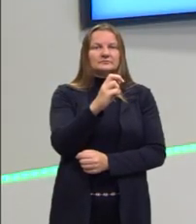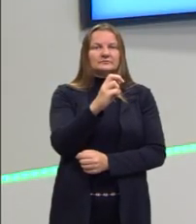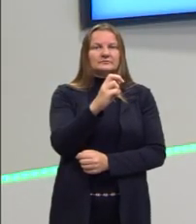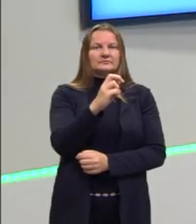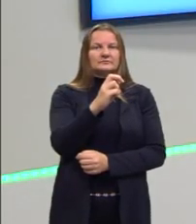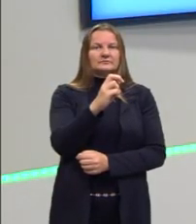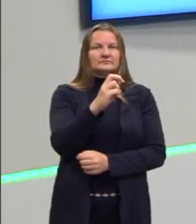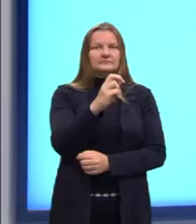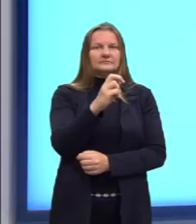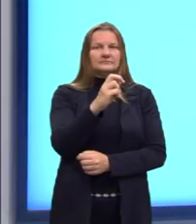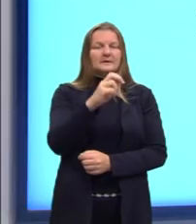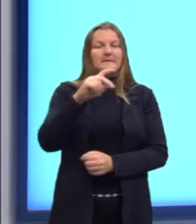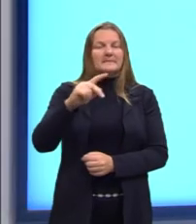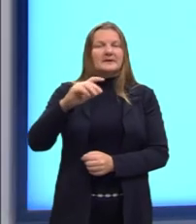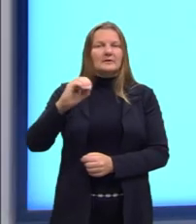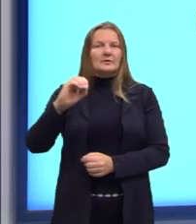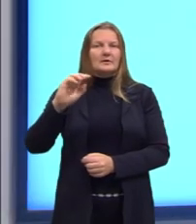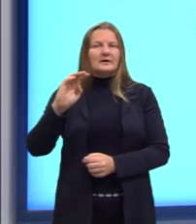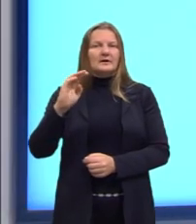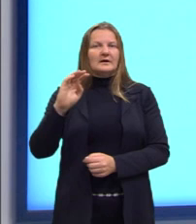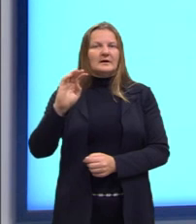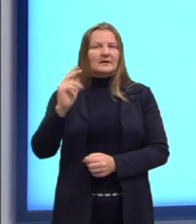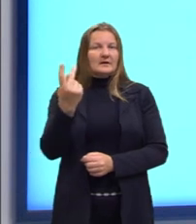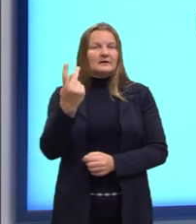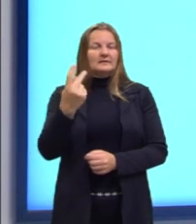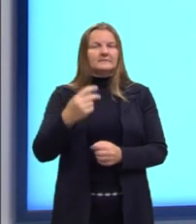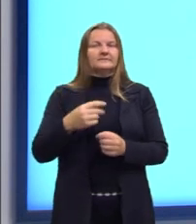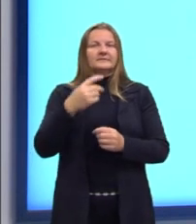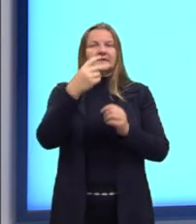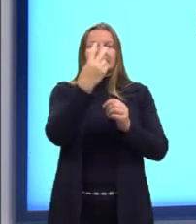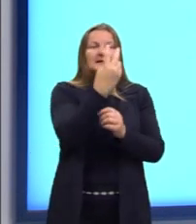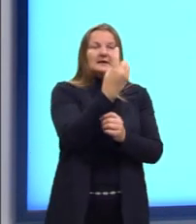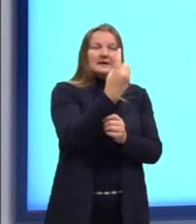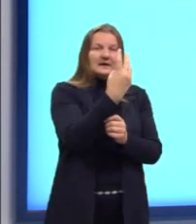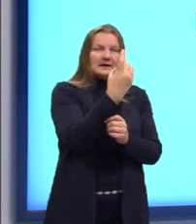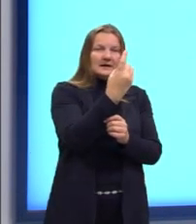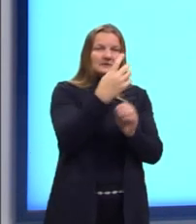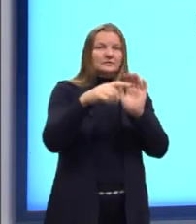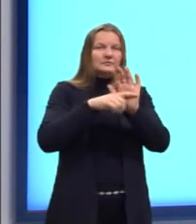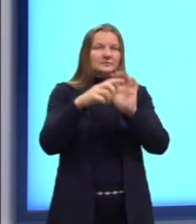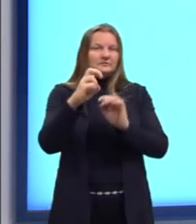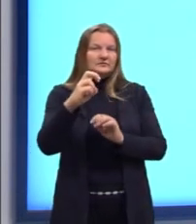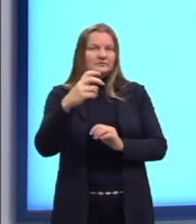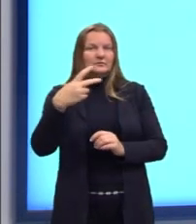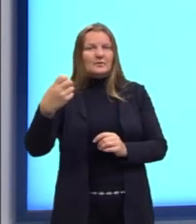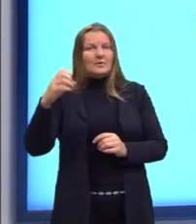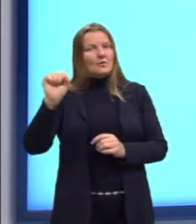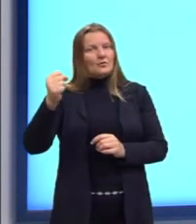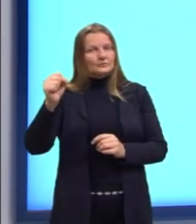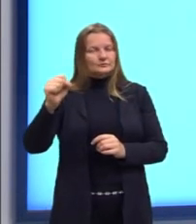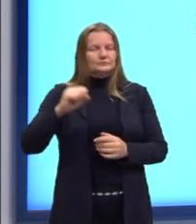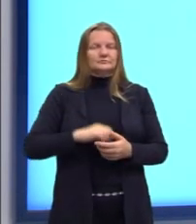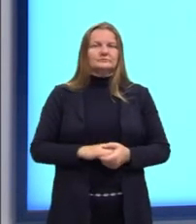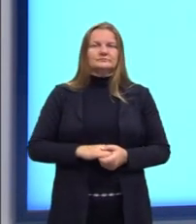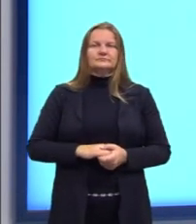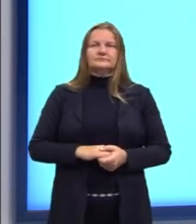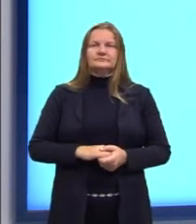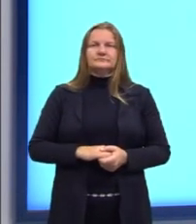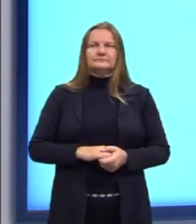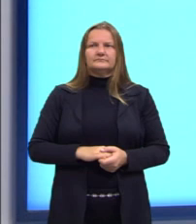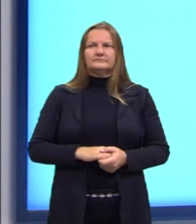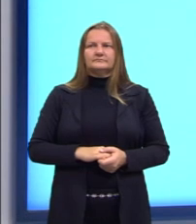pOH tem que ser 14 menos 5, ou seja, 8. Ainda